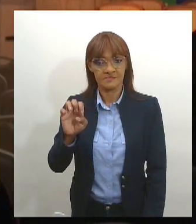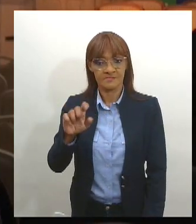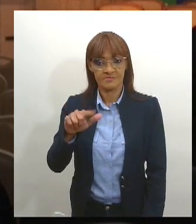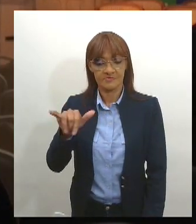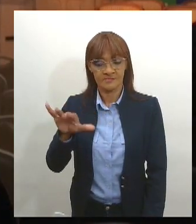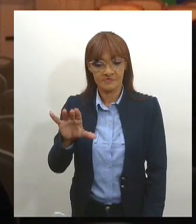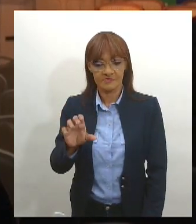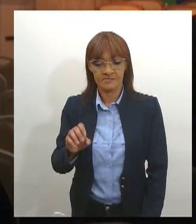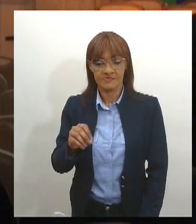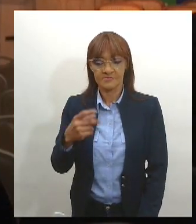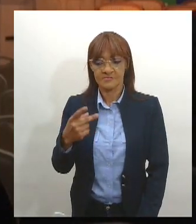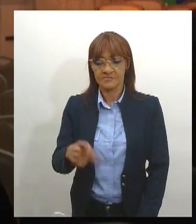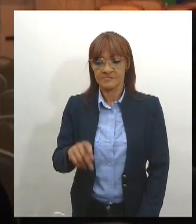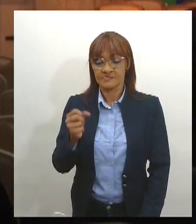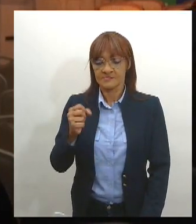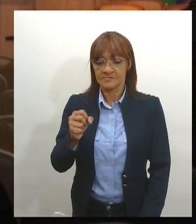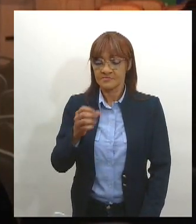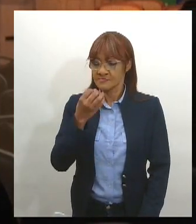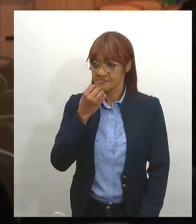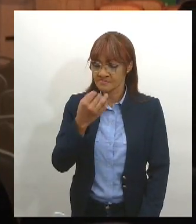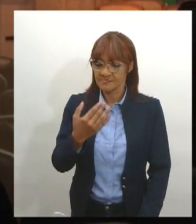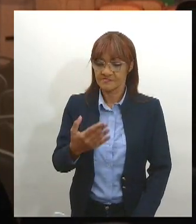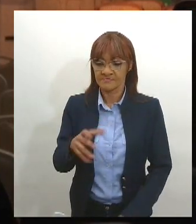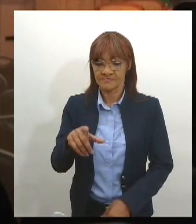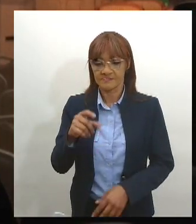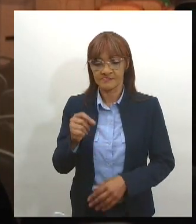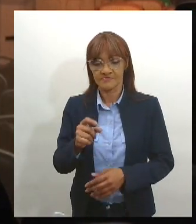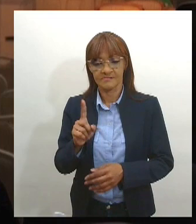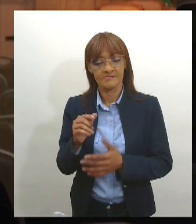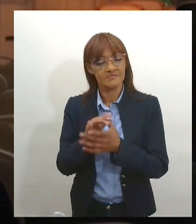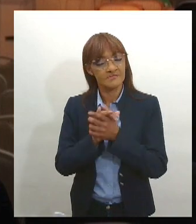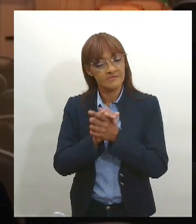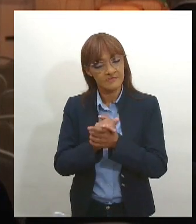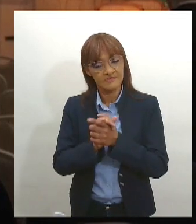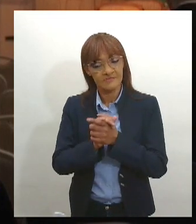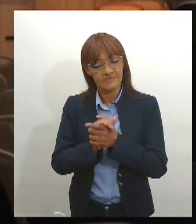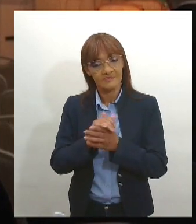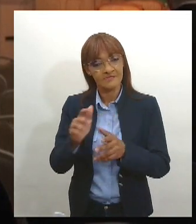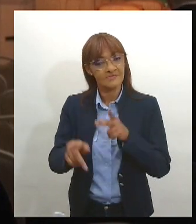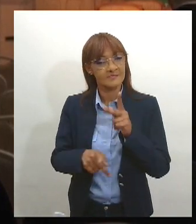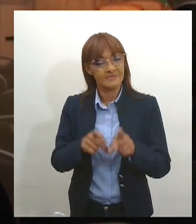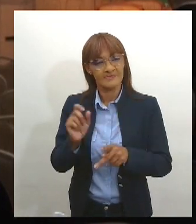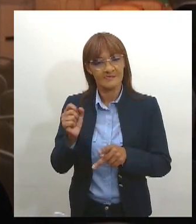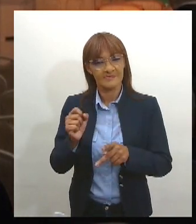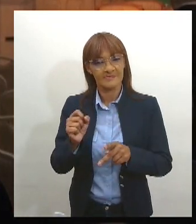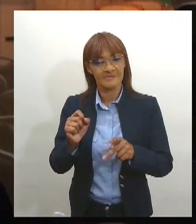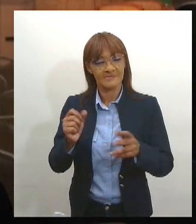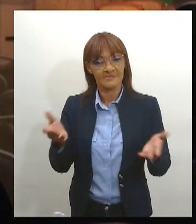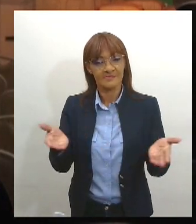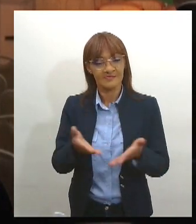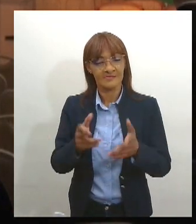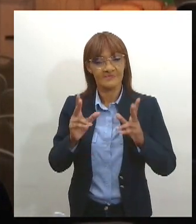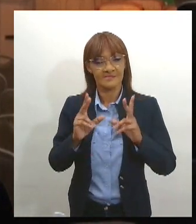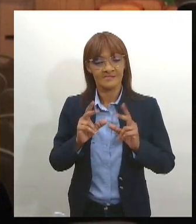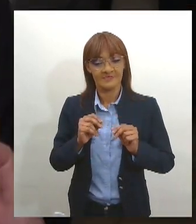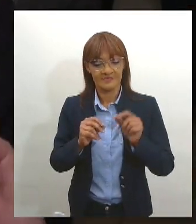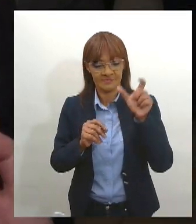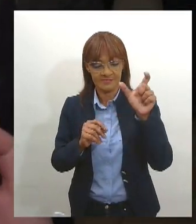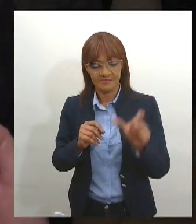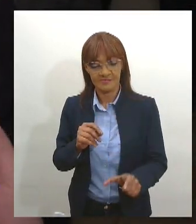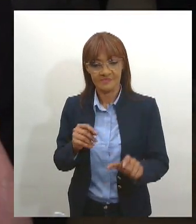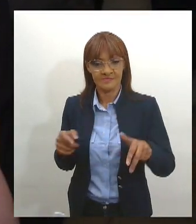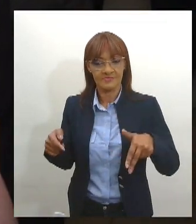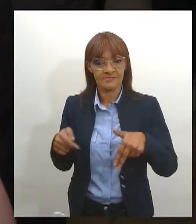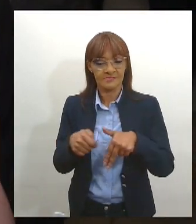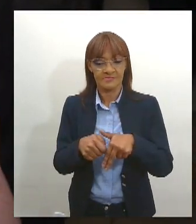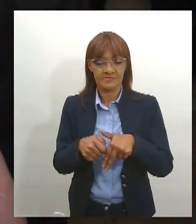uma boa indicação parabéns ao governador também parabéns a todo o povo do Sergipe que recebe hoje um grande desembargador nos seus quadros. Primeiro